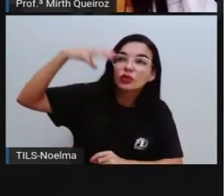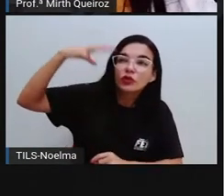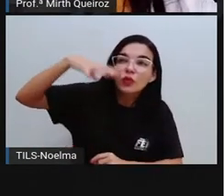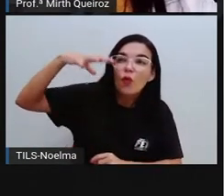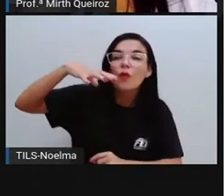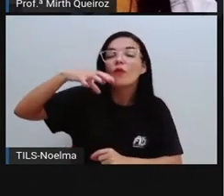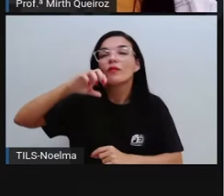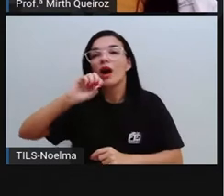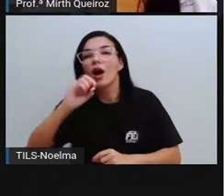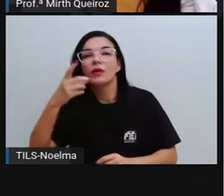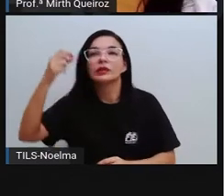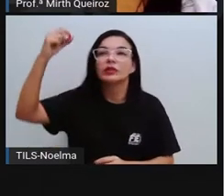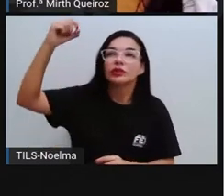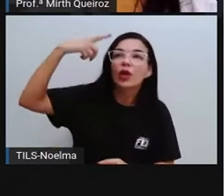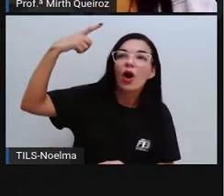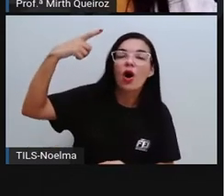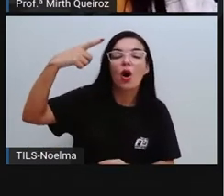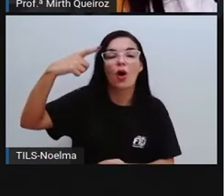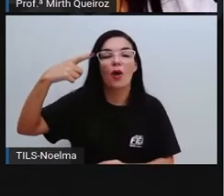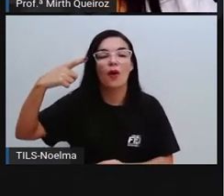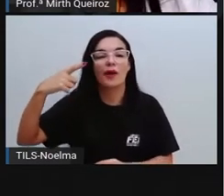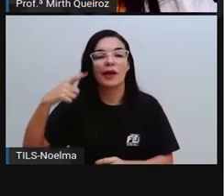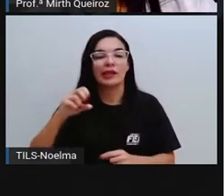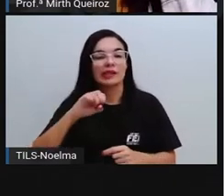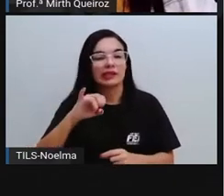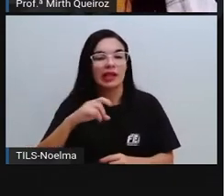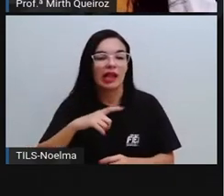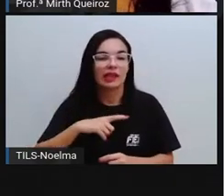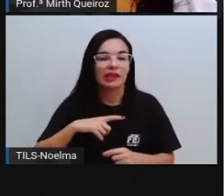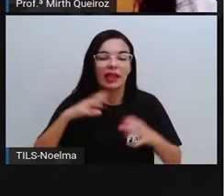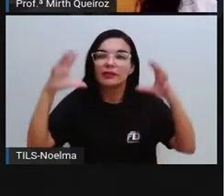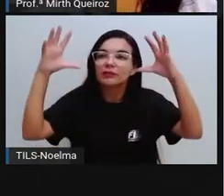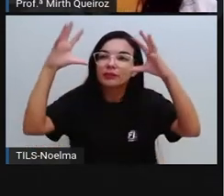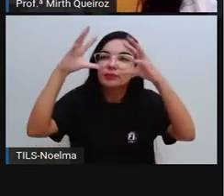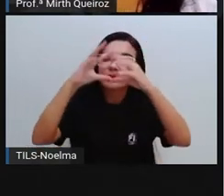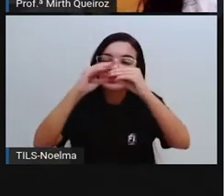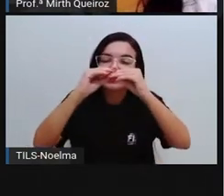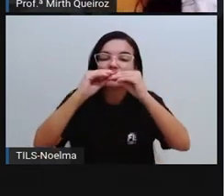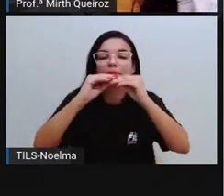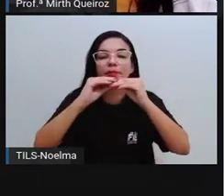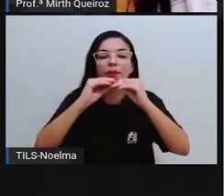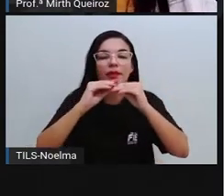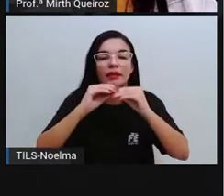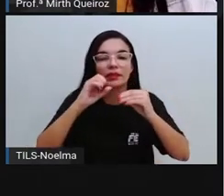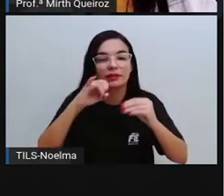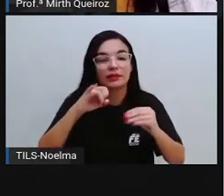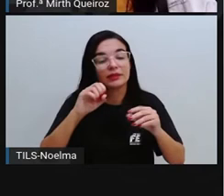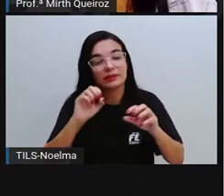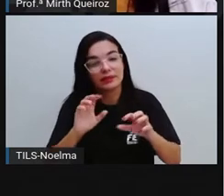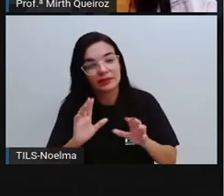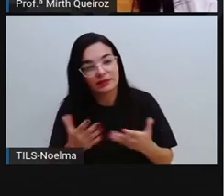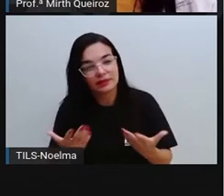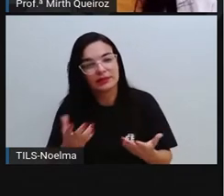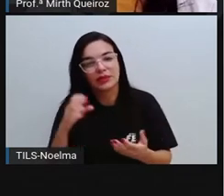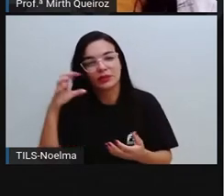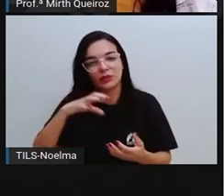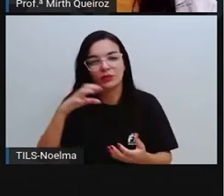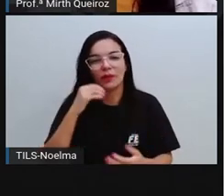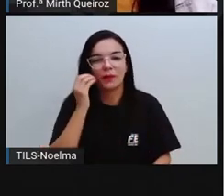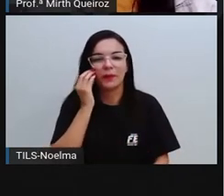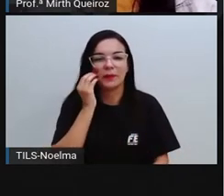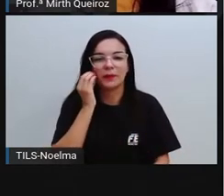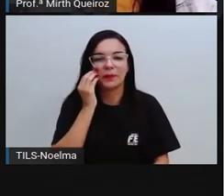ensolarado, se vai chover, se o dia ficará nublado, né? Se há previsão ou não de chuva, né?